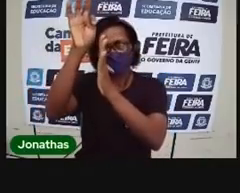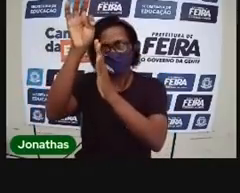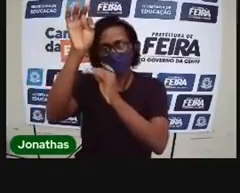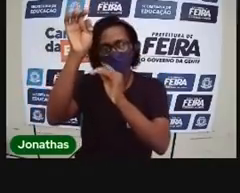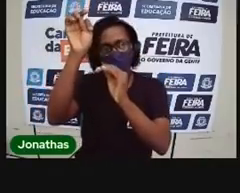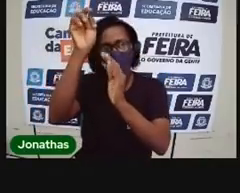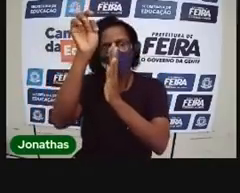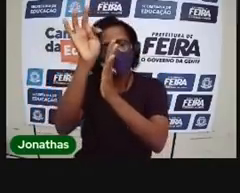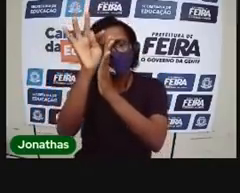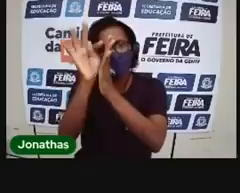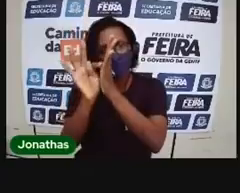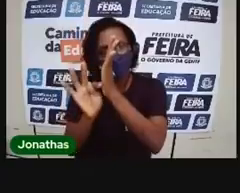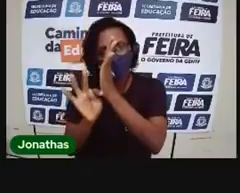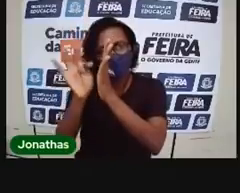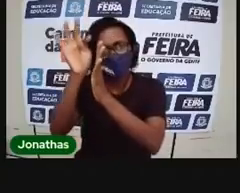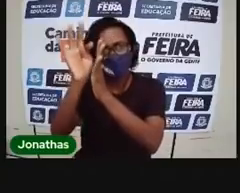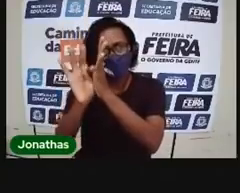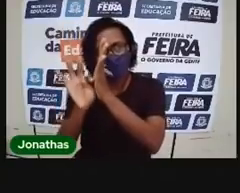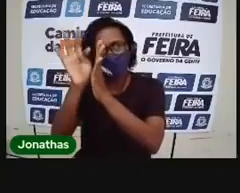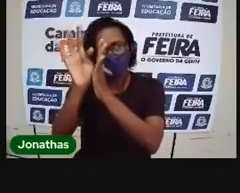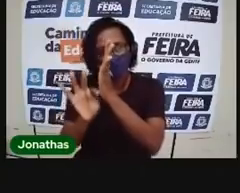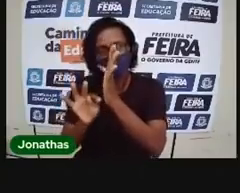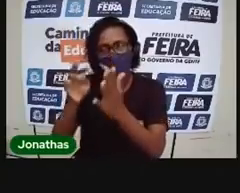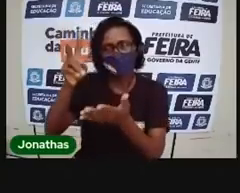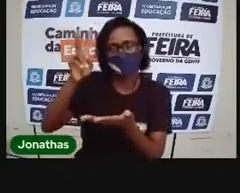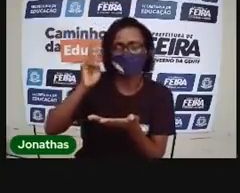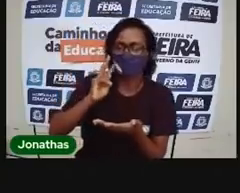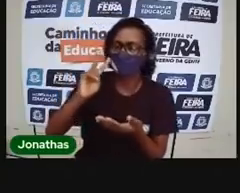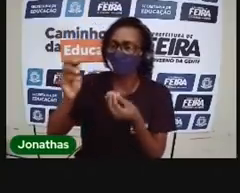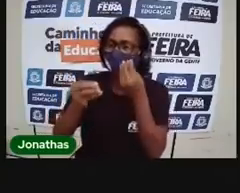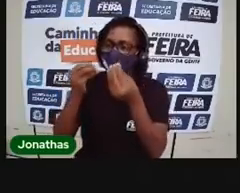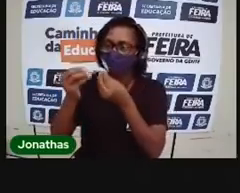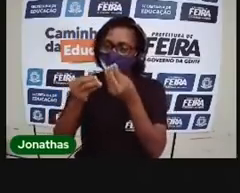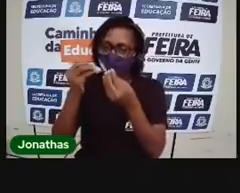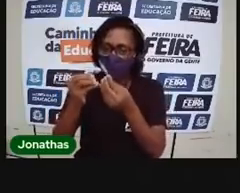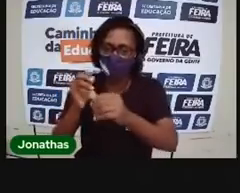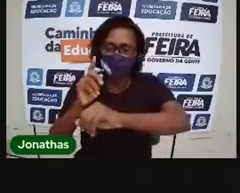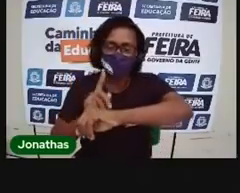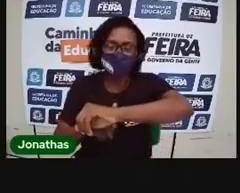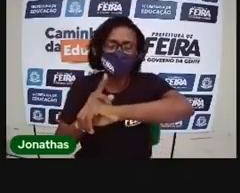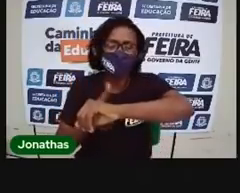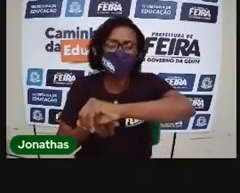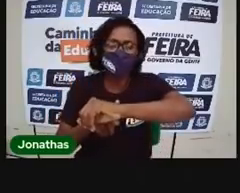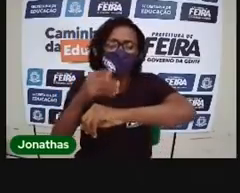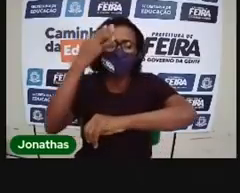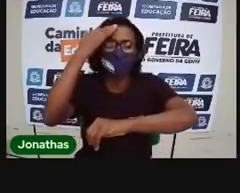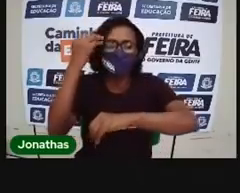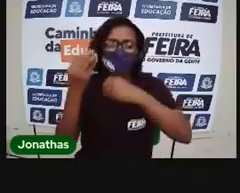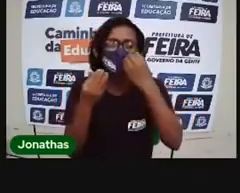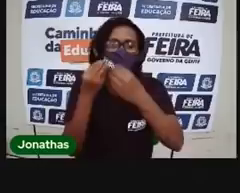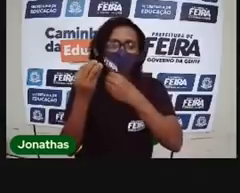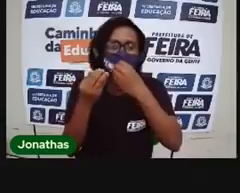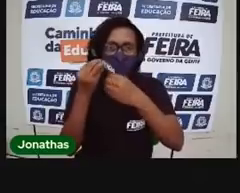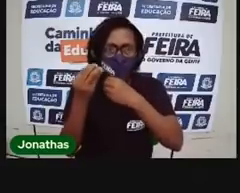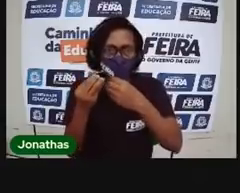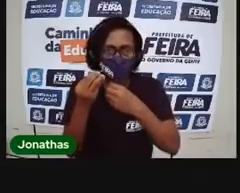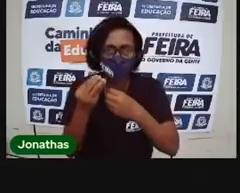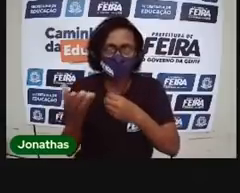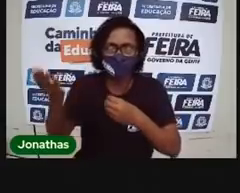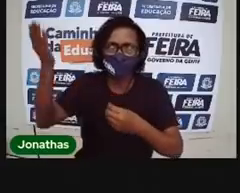Medidas de tempo e a história. Medidas de tempo. As medidas de tempo